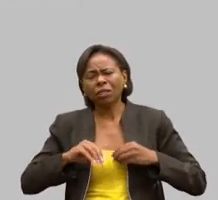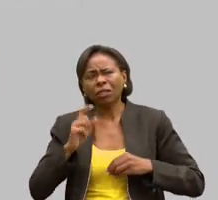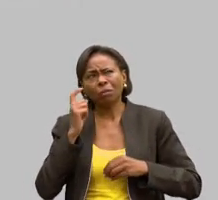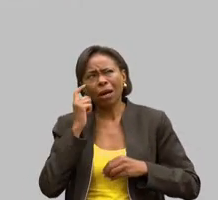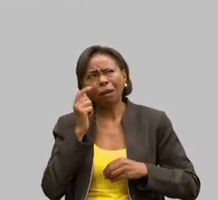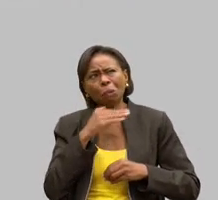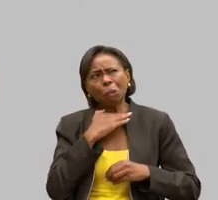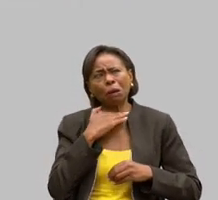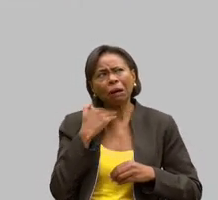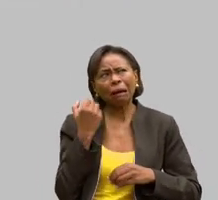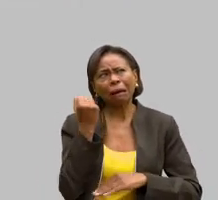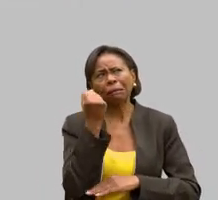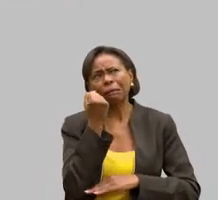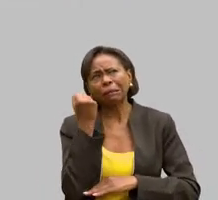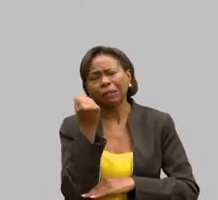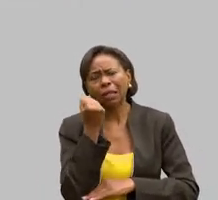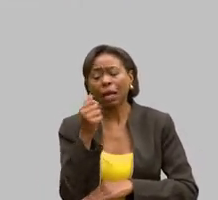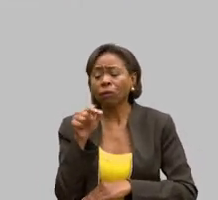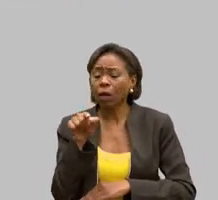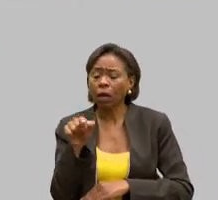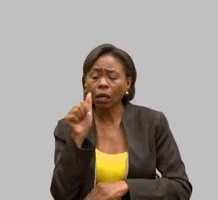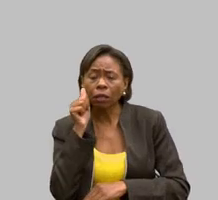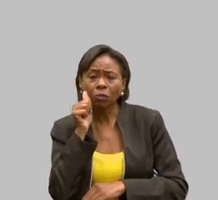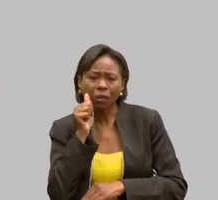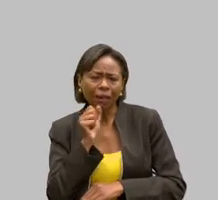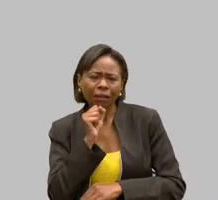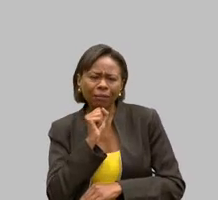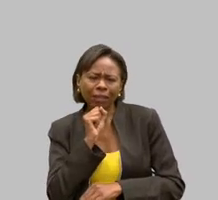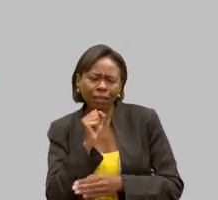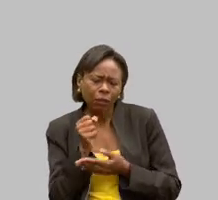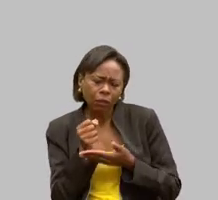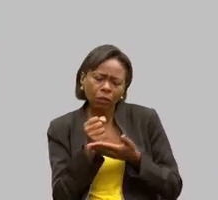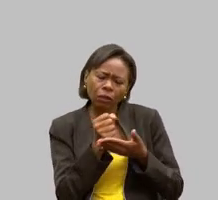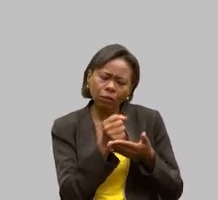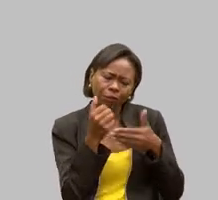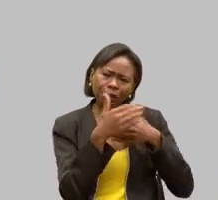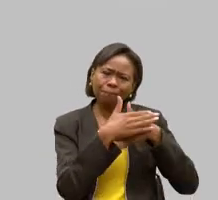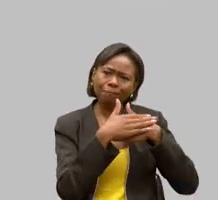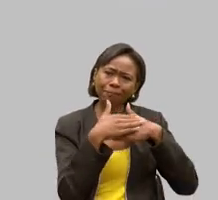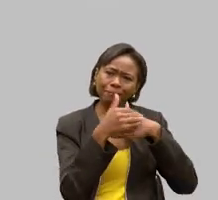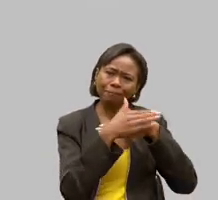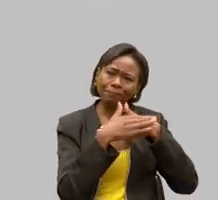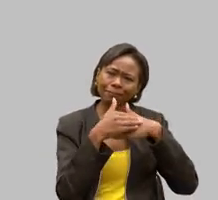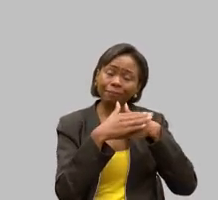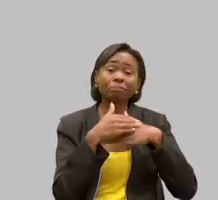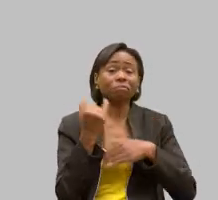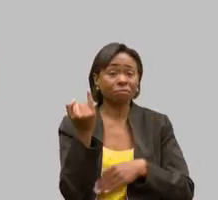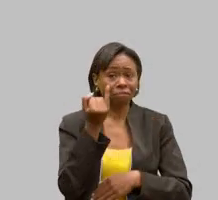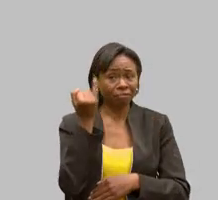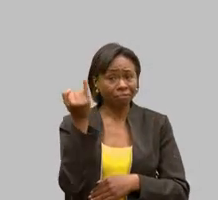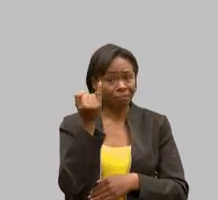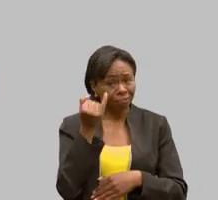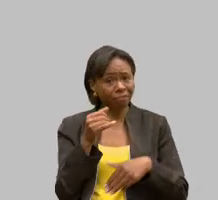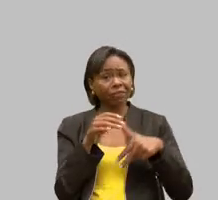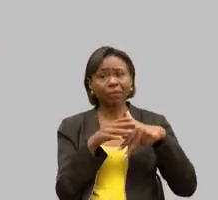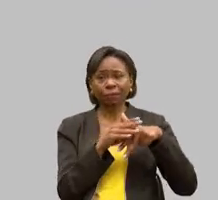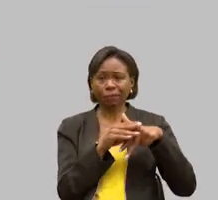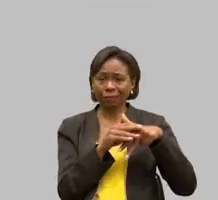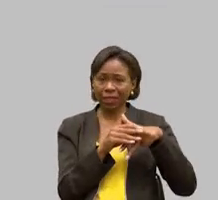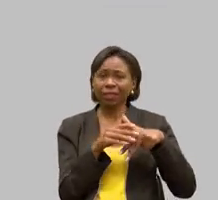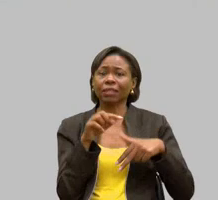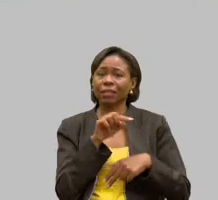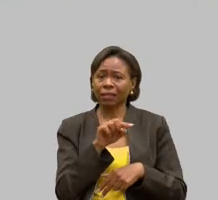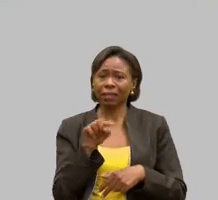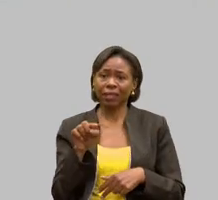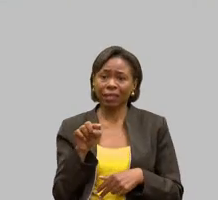elas vinham, dava aquele conforto, aquela palavra de carinho, aquilo era muito importante para os nossos pacientes, pacientes que às vezes estão em um